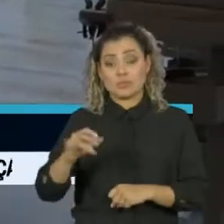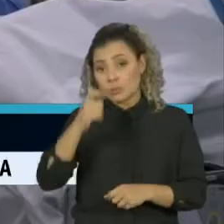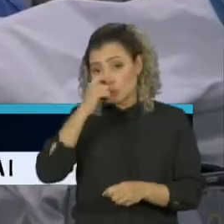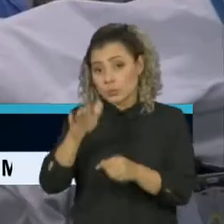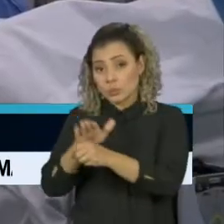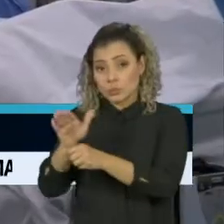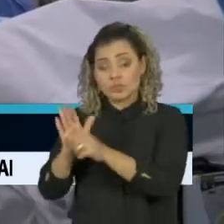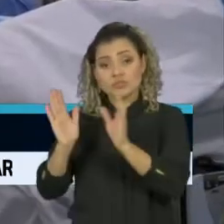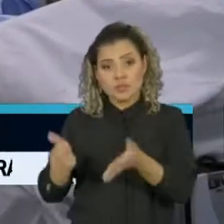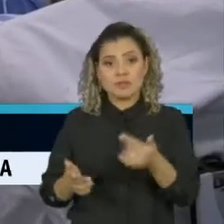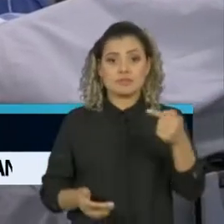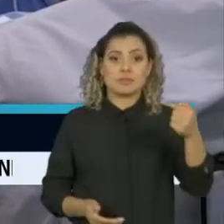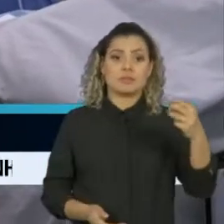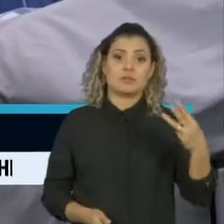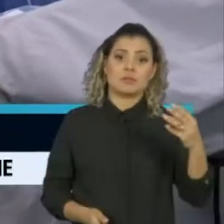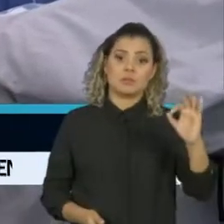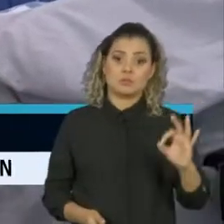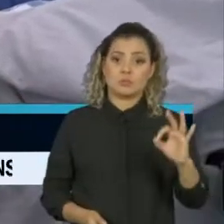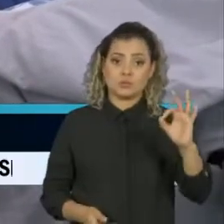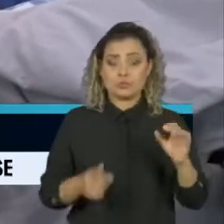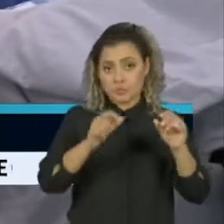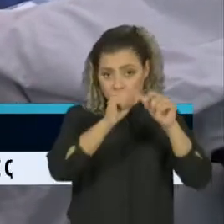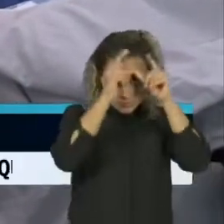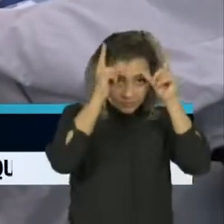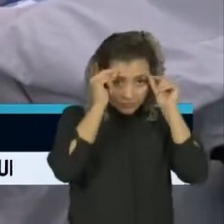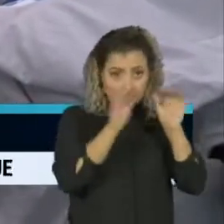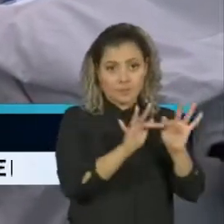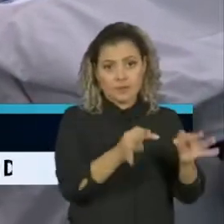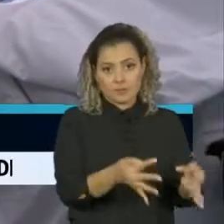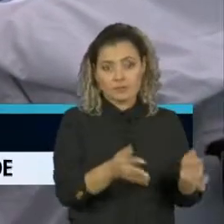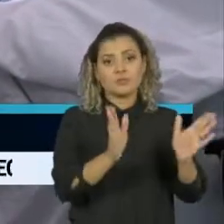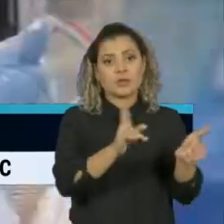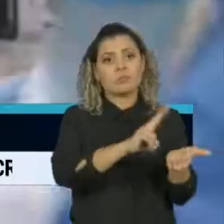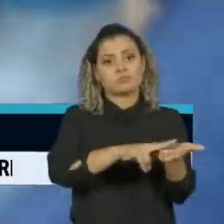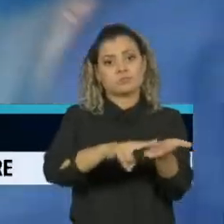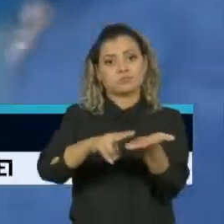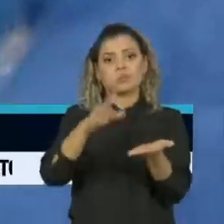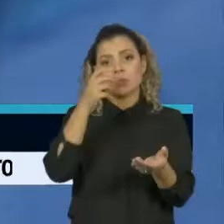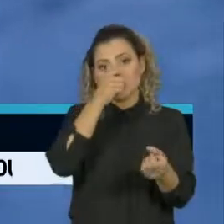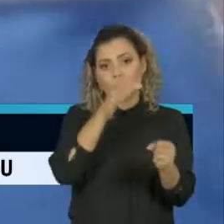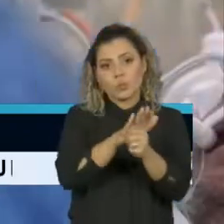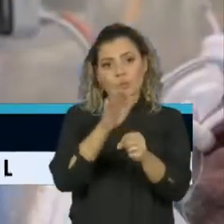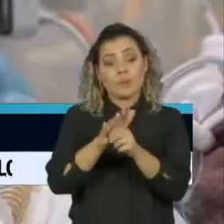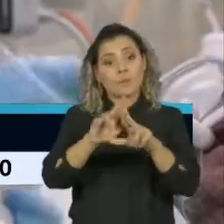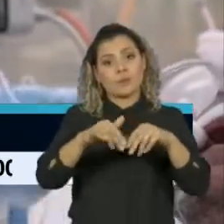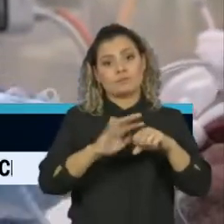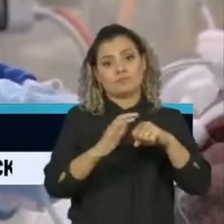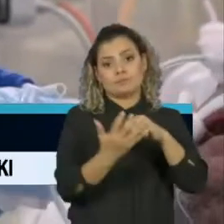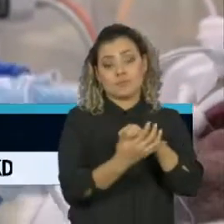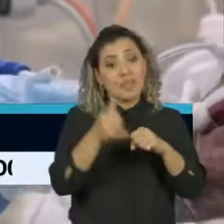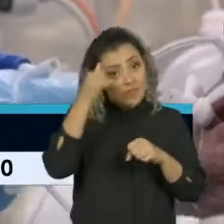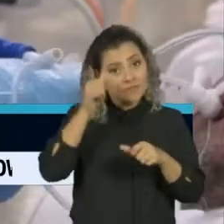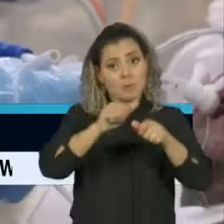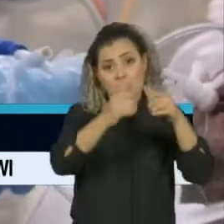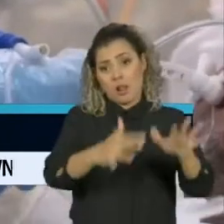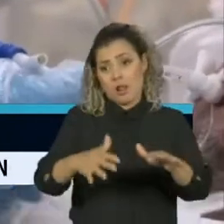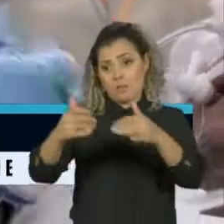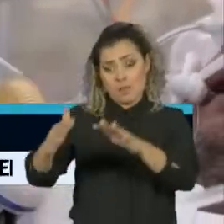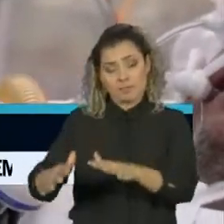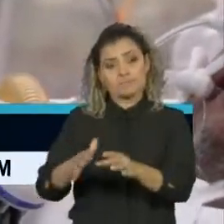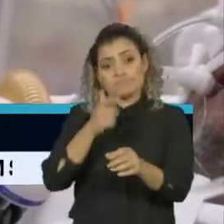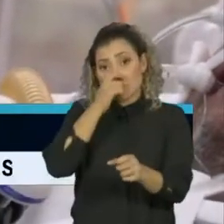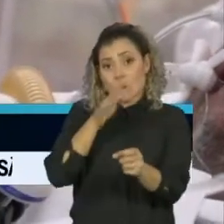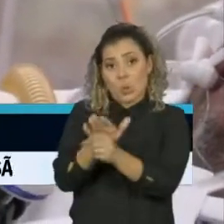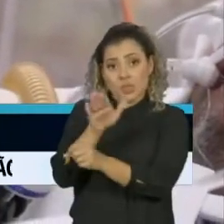UTI e 73% das enfermarias estão ocupados por causa do coronavírus. Para evitar o colapso, pacientes serão